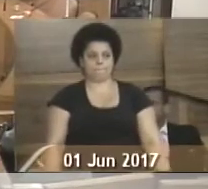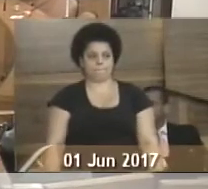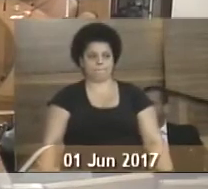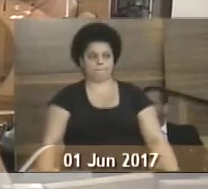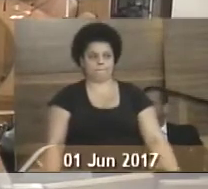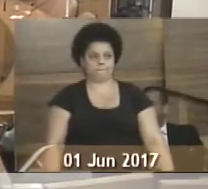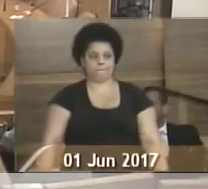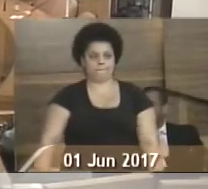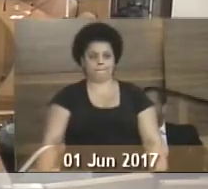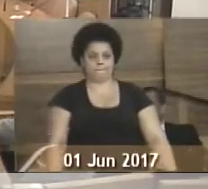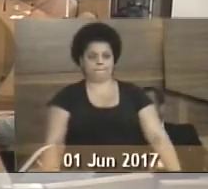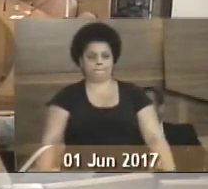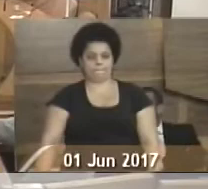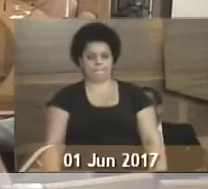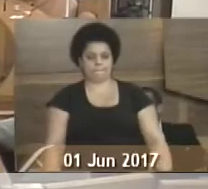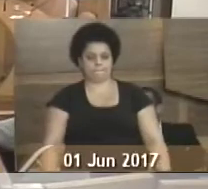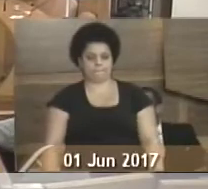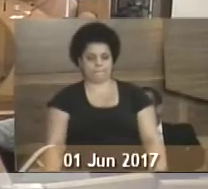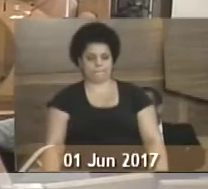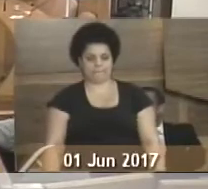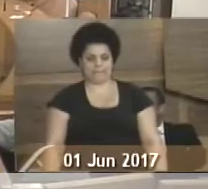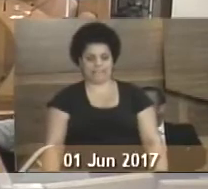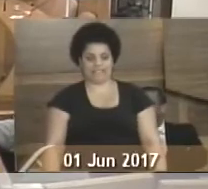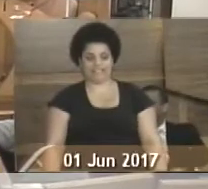Com a palavra a vereadora Luciana Valverde.